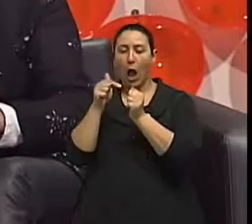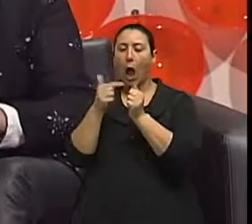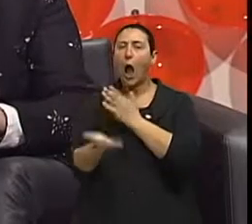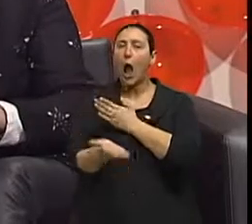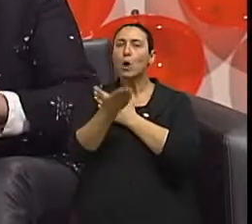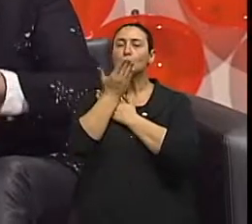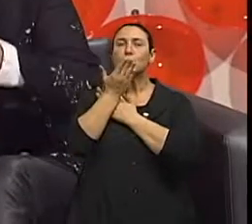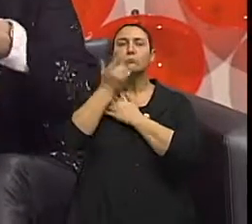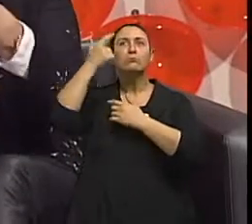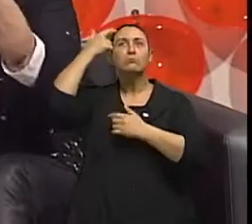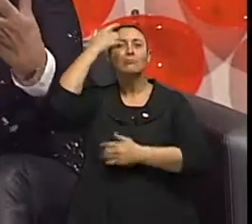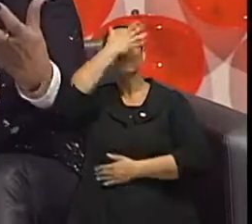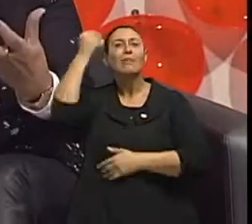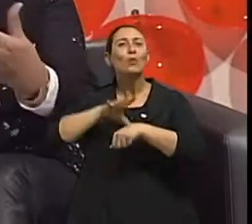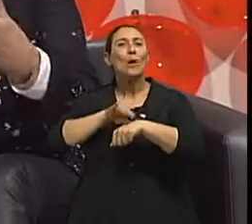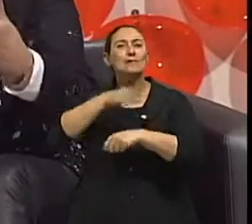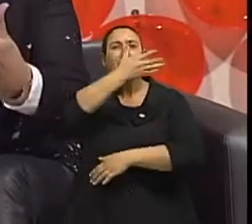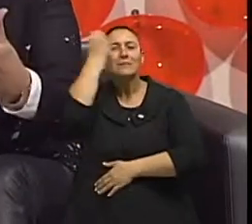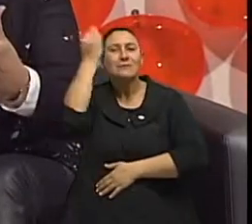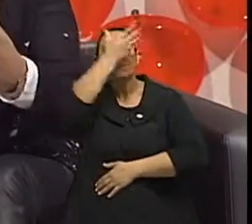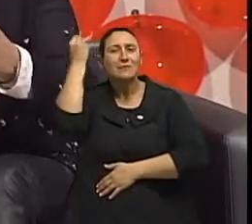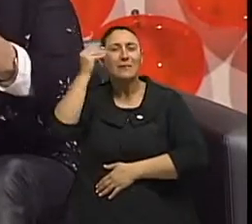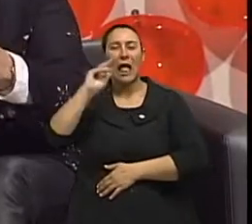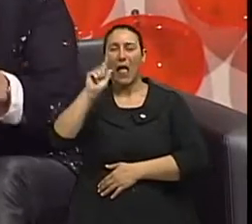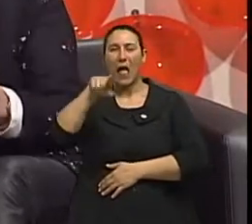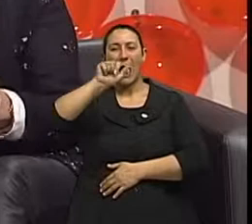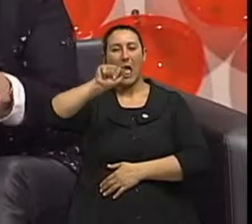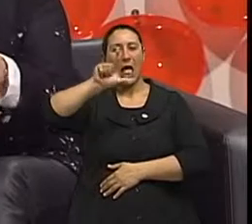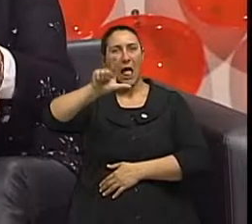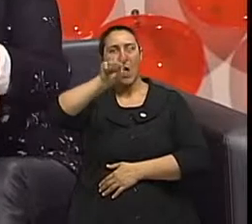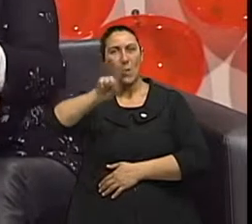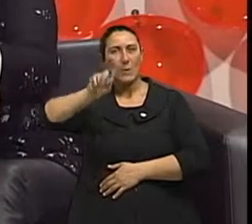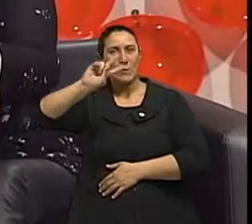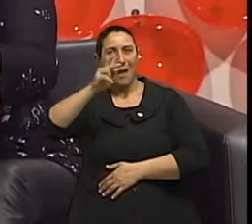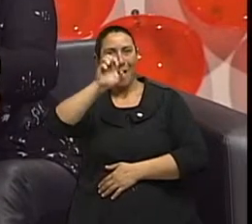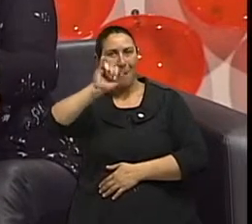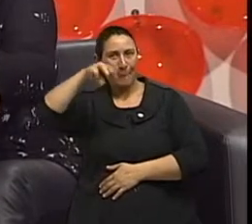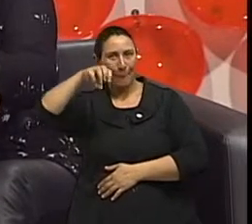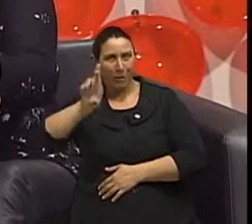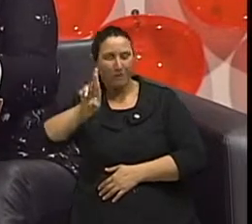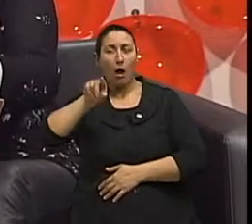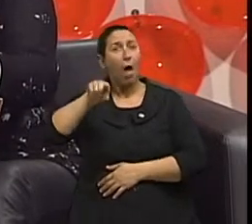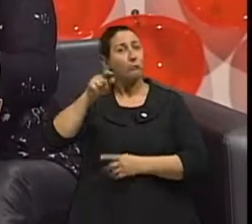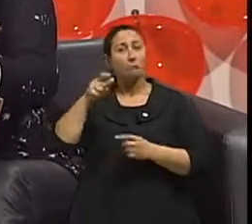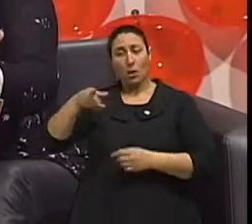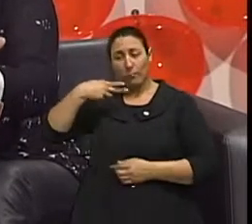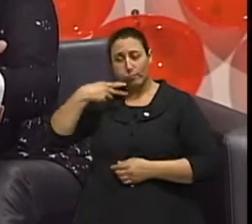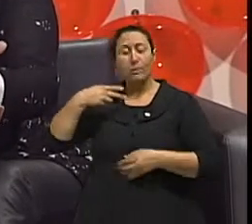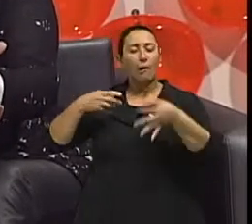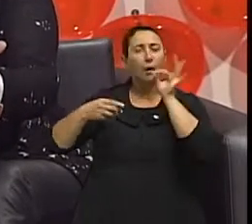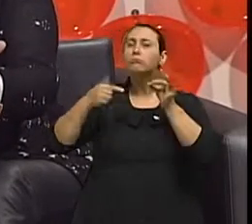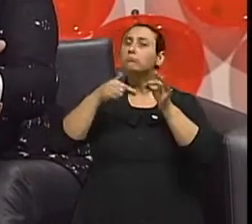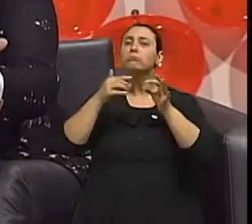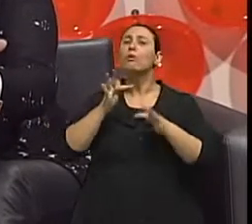começarem a fumar depois dos 40, 50 anos, elas não terão uma incidência, uma possibilidade de